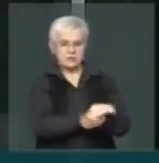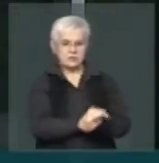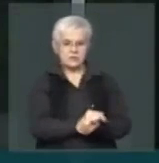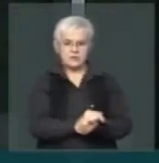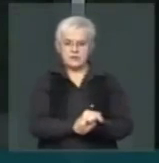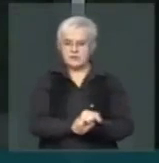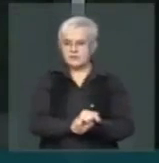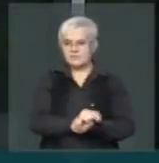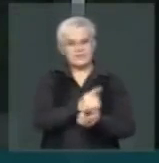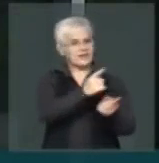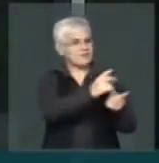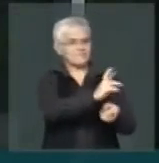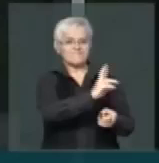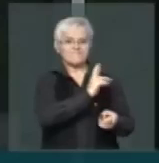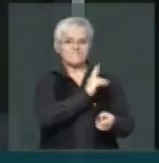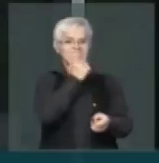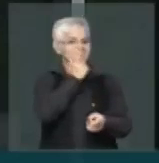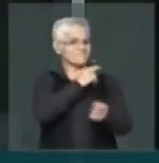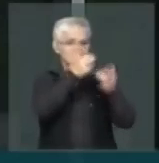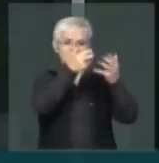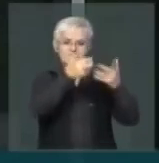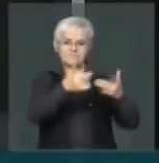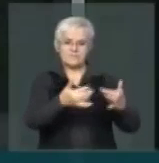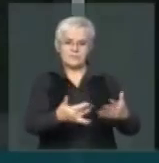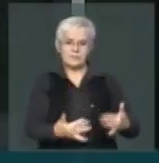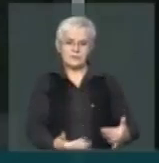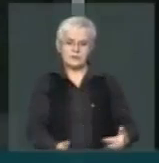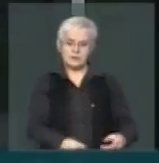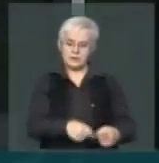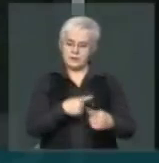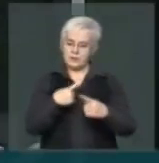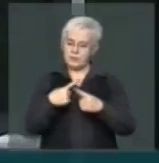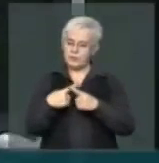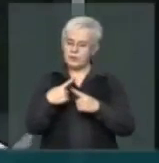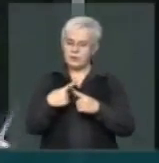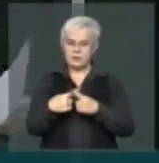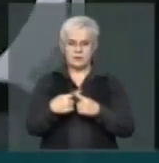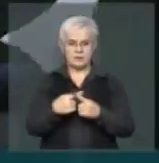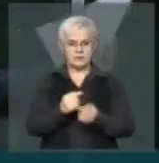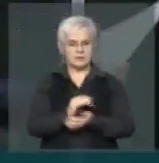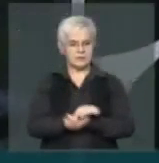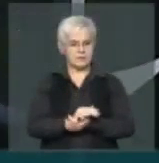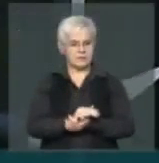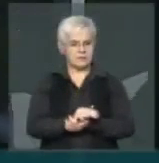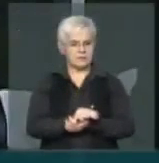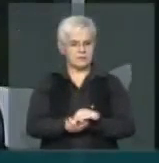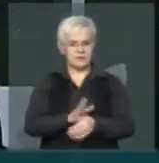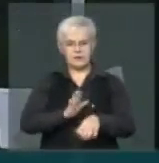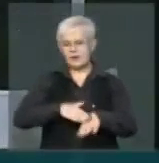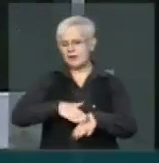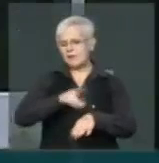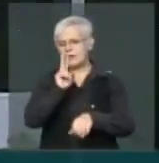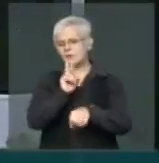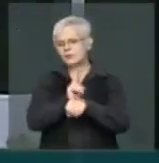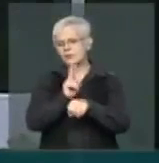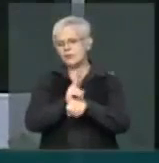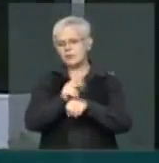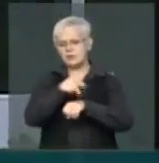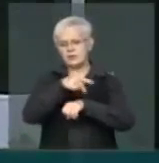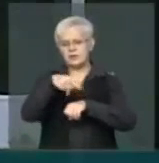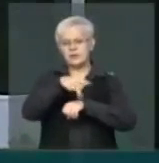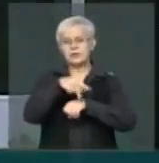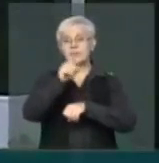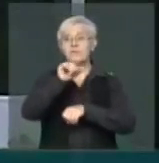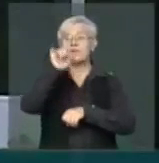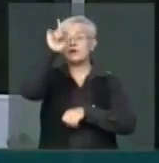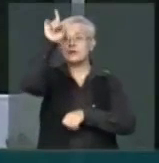fale, ele mesmo pode explicar. Pois mais, mais bem cuida dessa nação o Deus